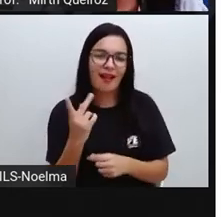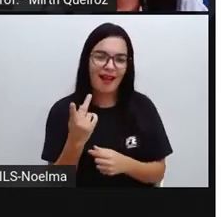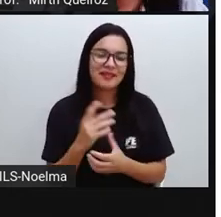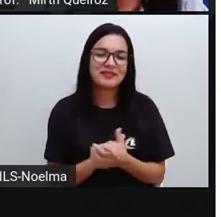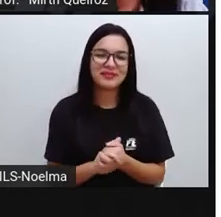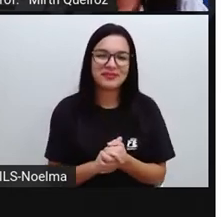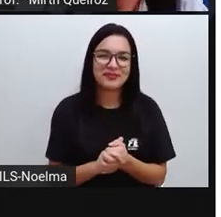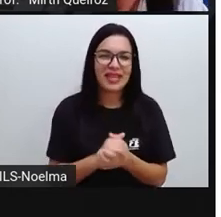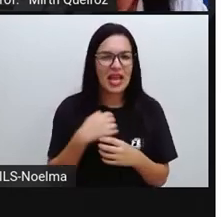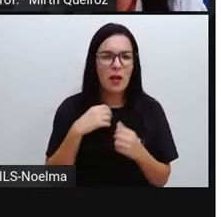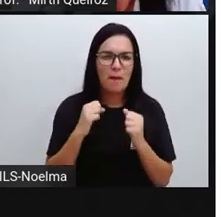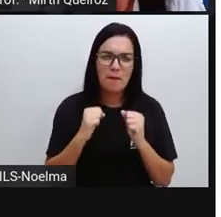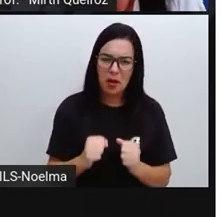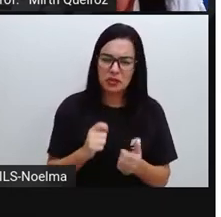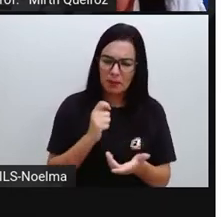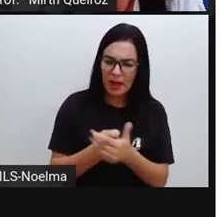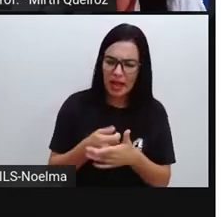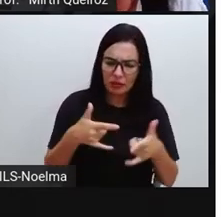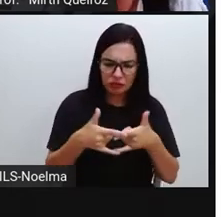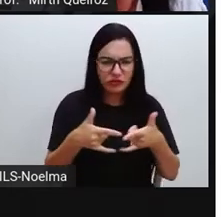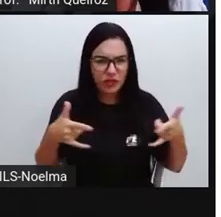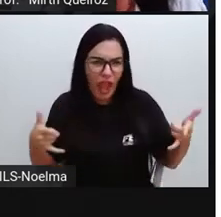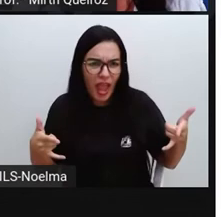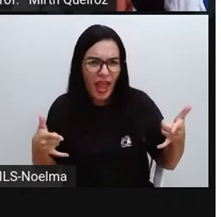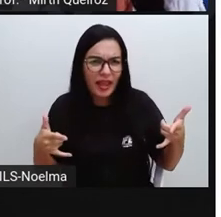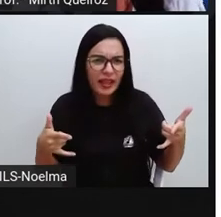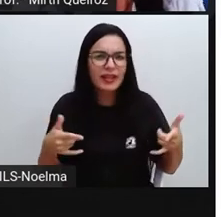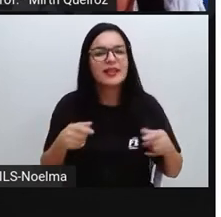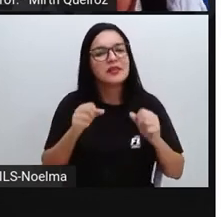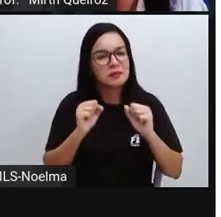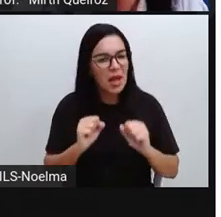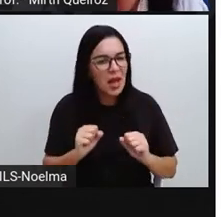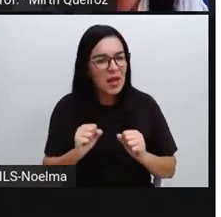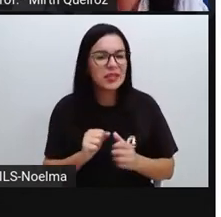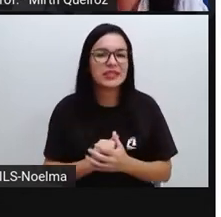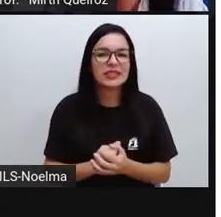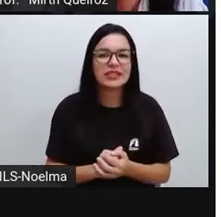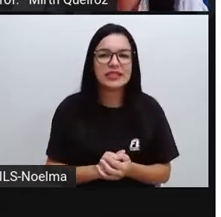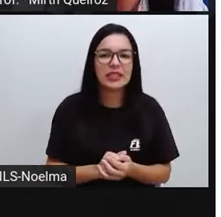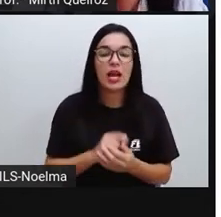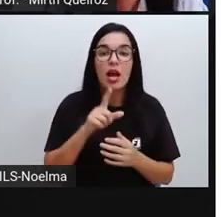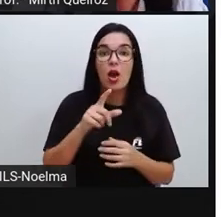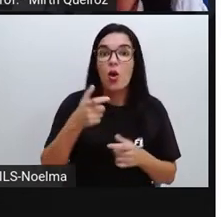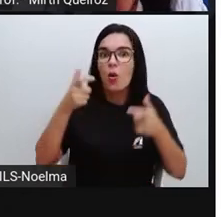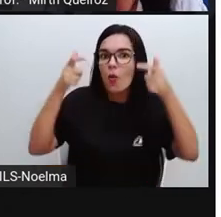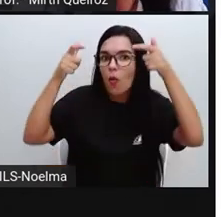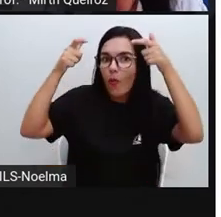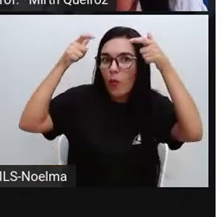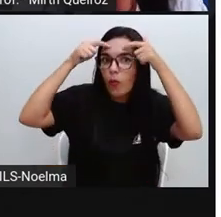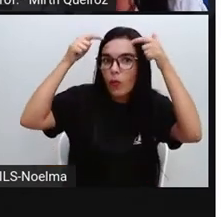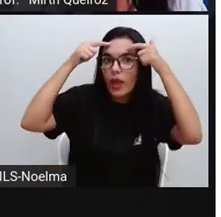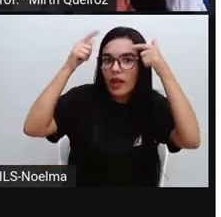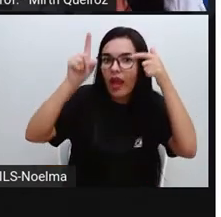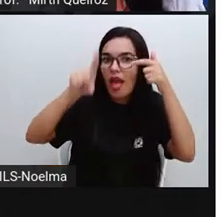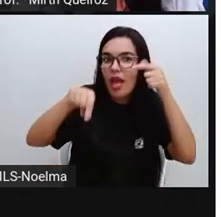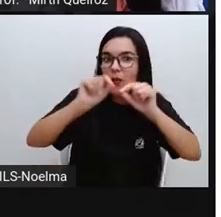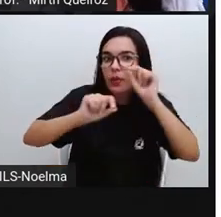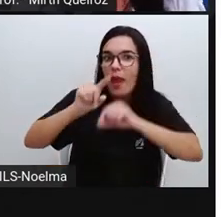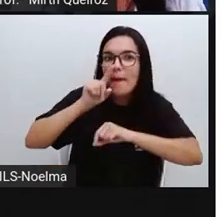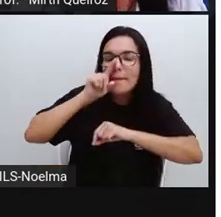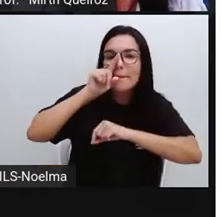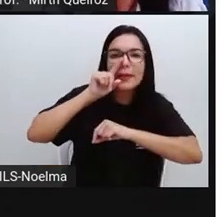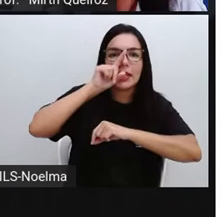posso pagar com cheque? CH. Por quê? Porque é documento de pagamento. O rei está em cheque. Aí o risco de